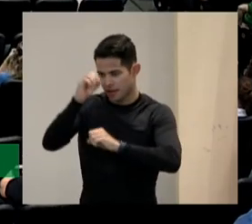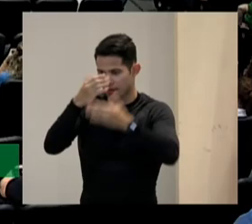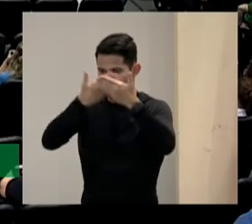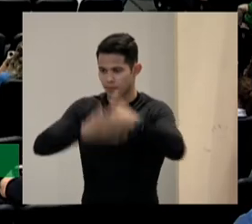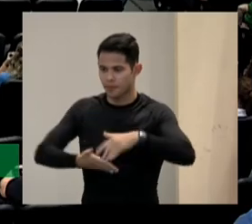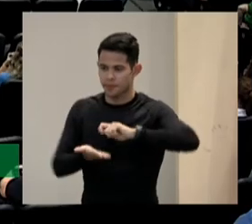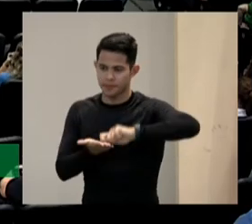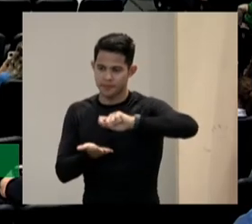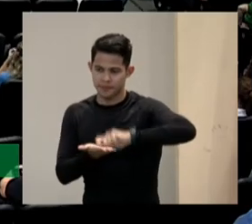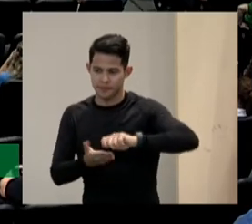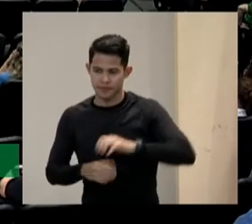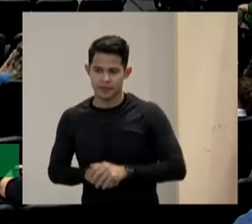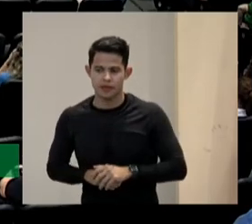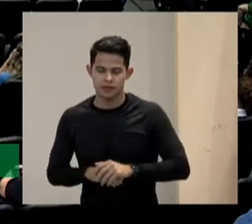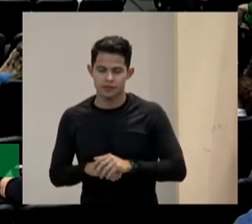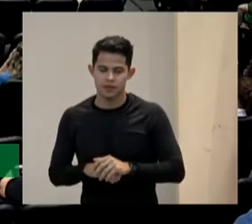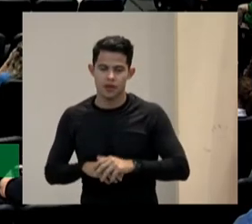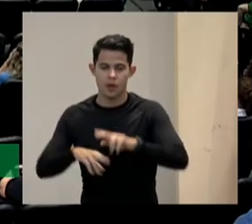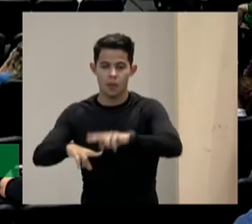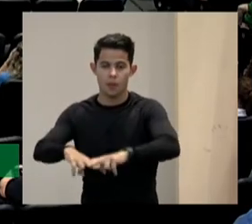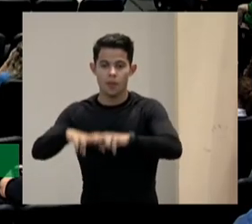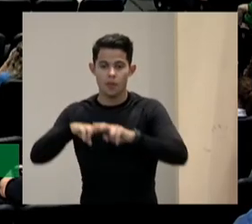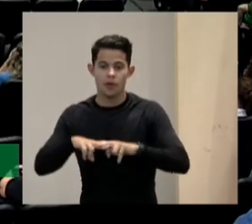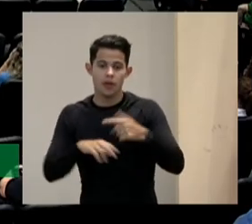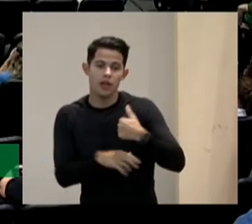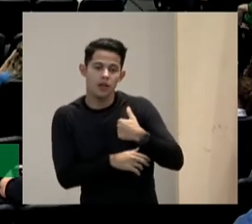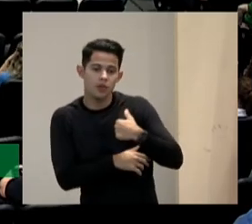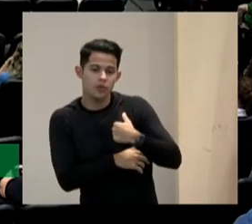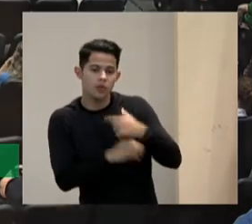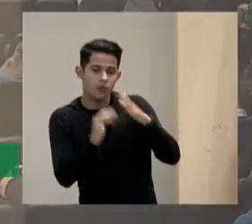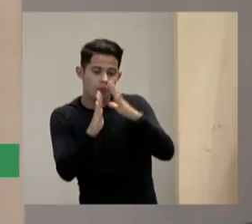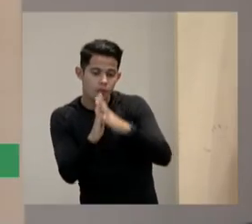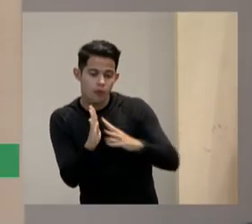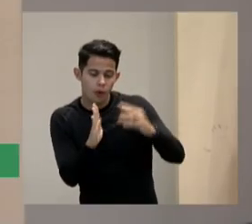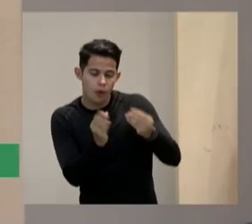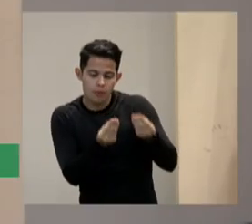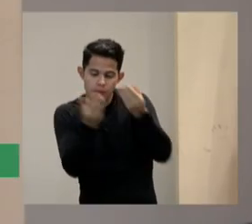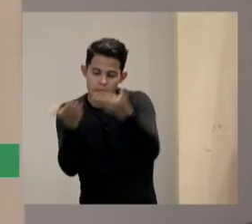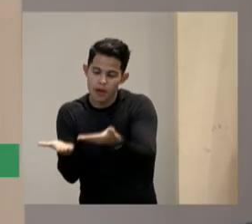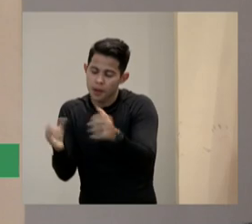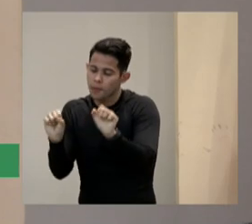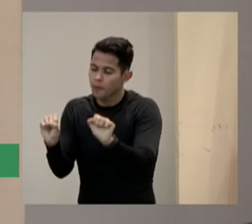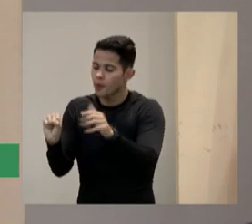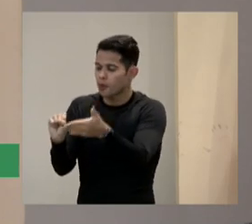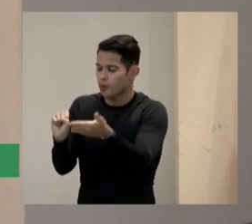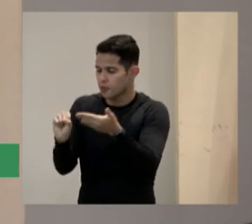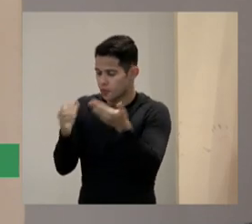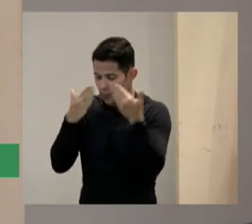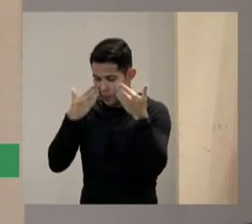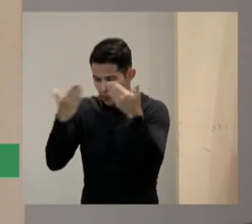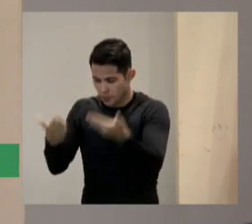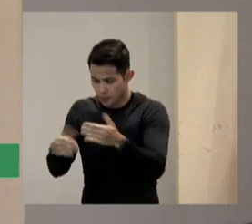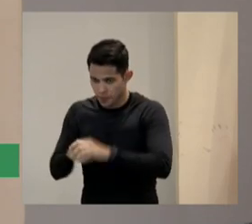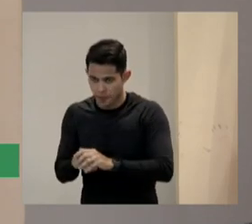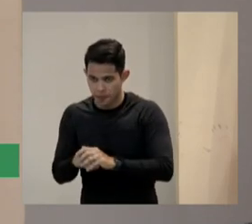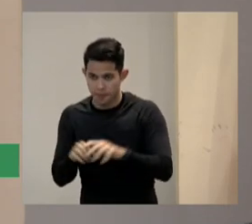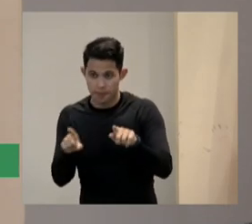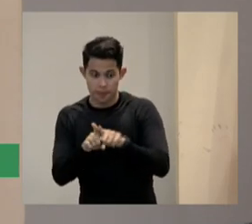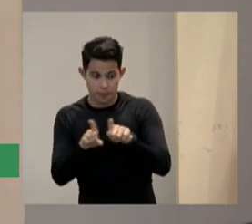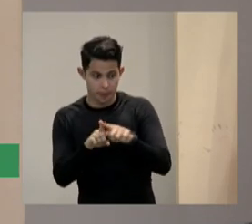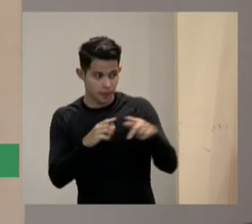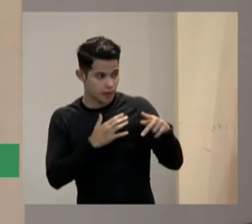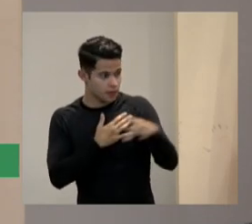portanto quantas formas eu posso colocar para ele outra coisa diferente com isso o professor está